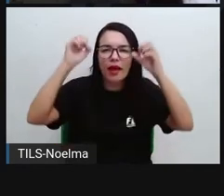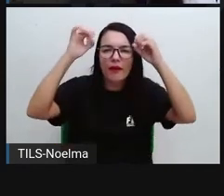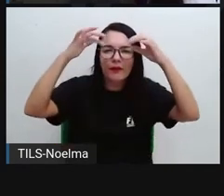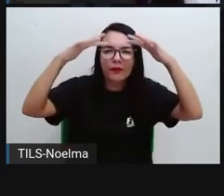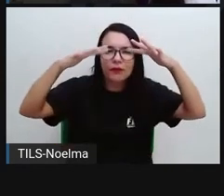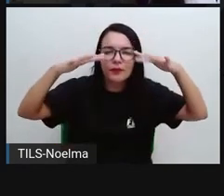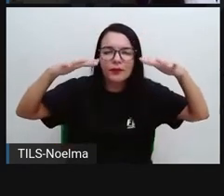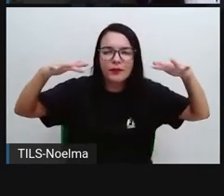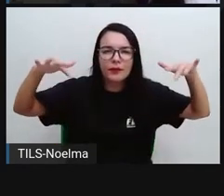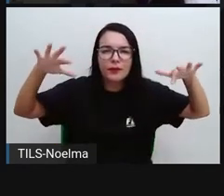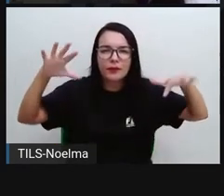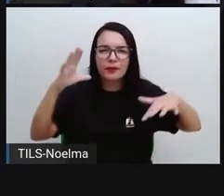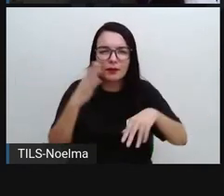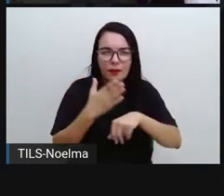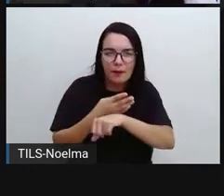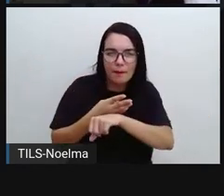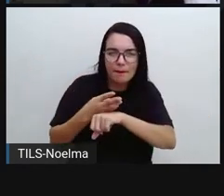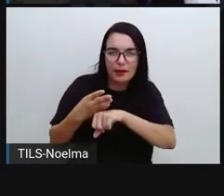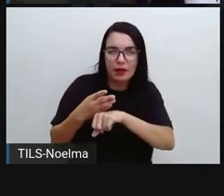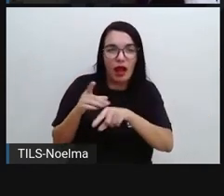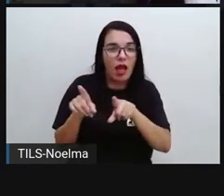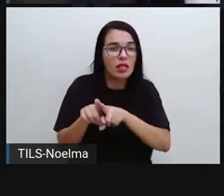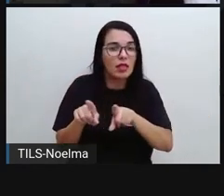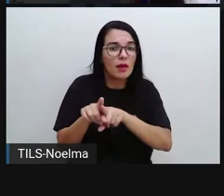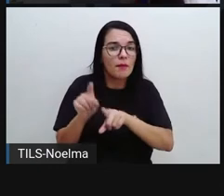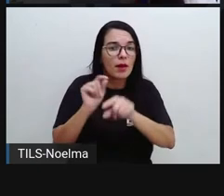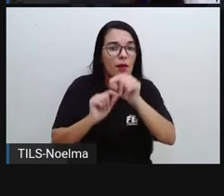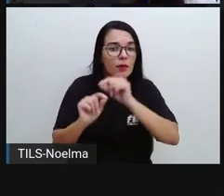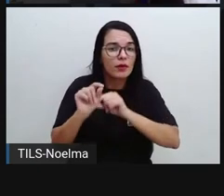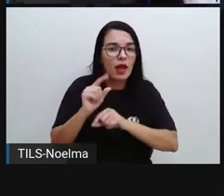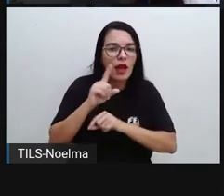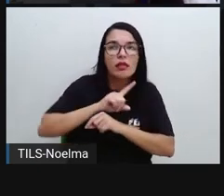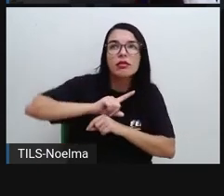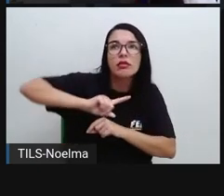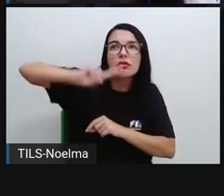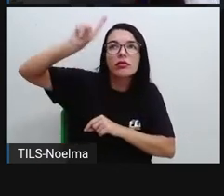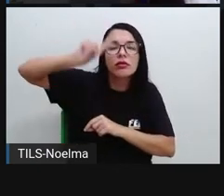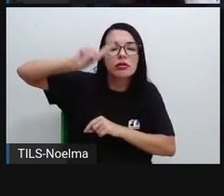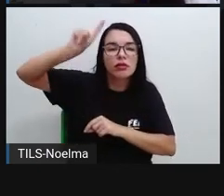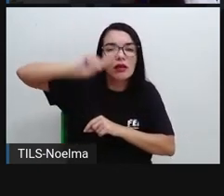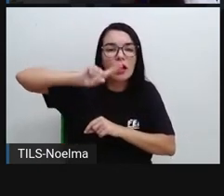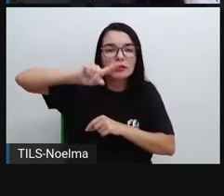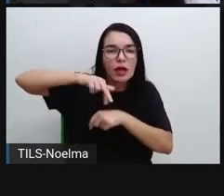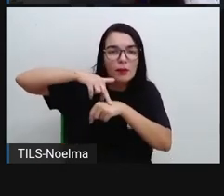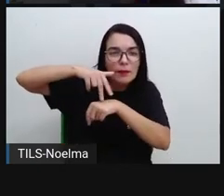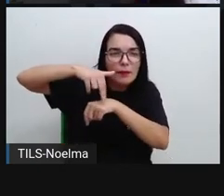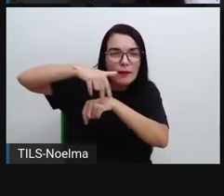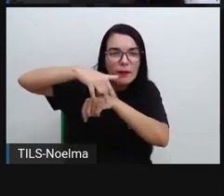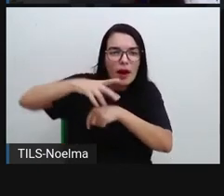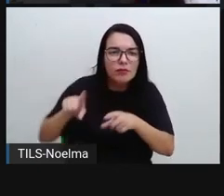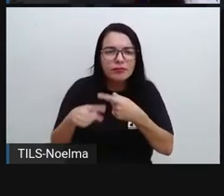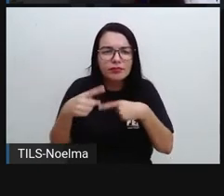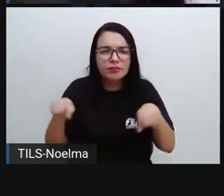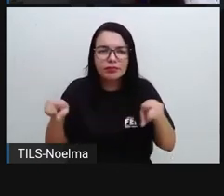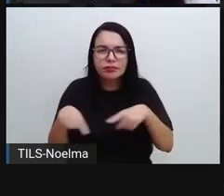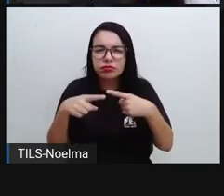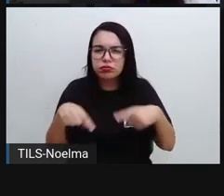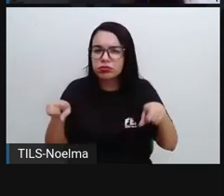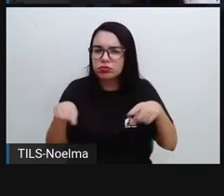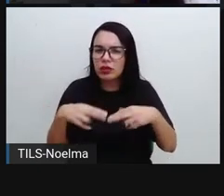Assim também o renomado Deus instiga os pés rápidos da canção e ritmos